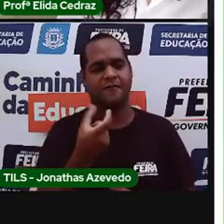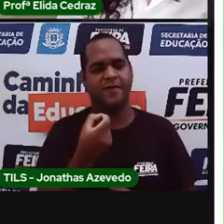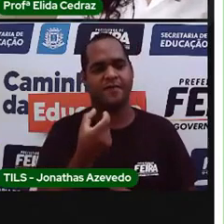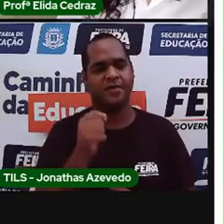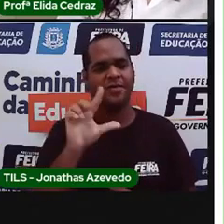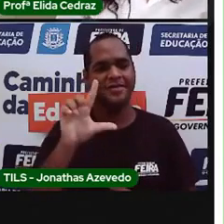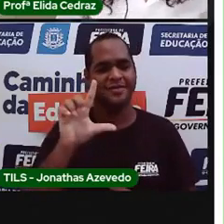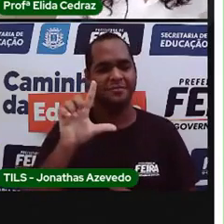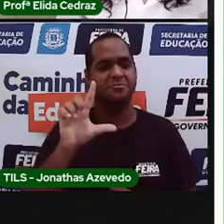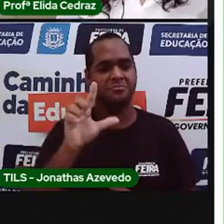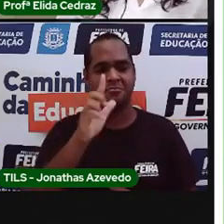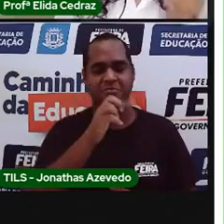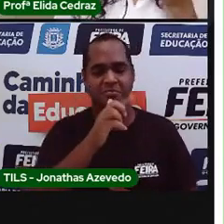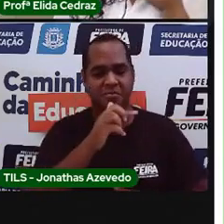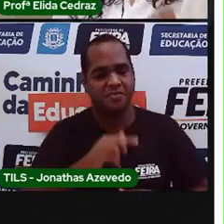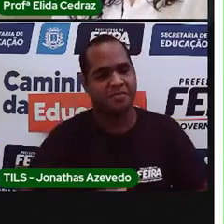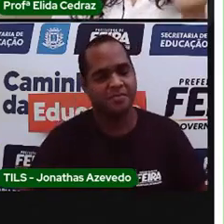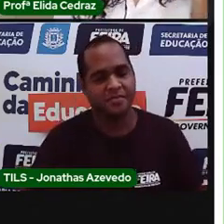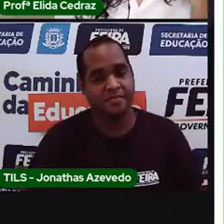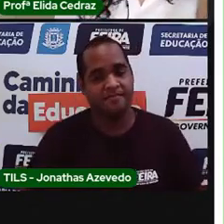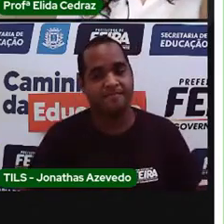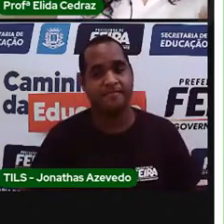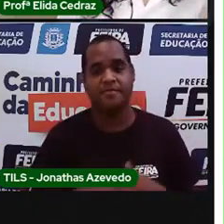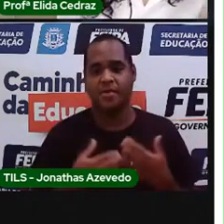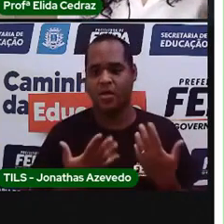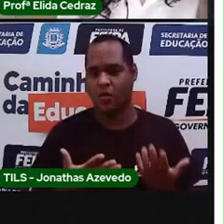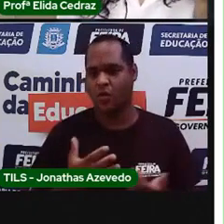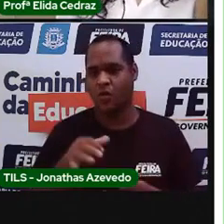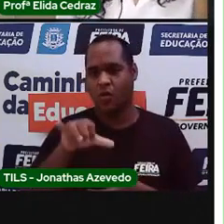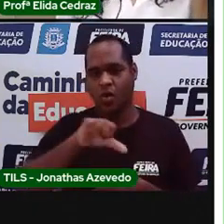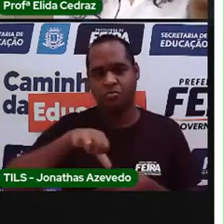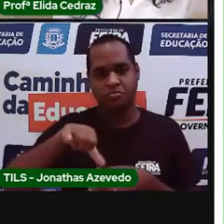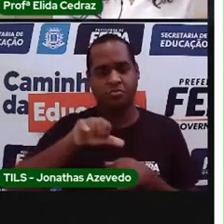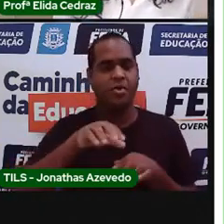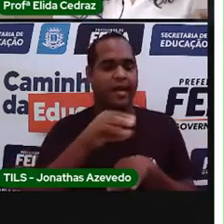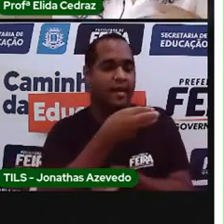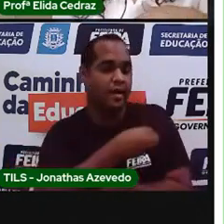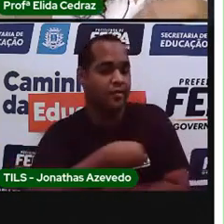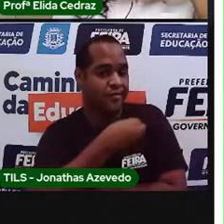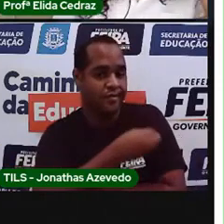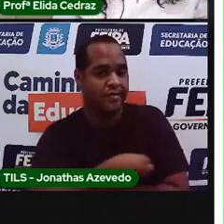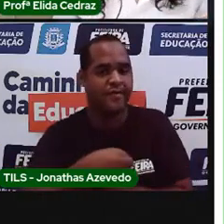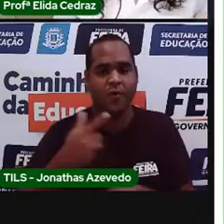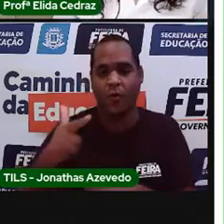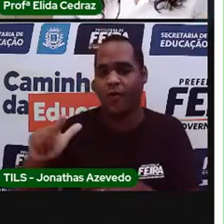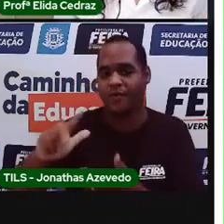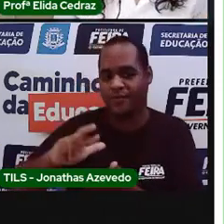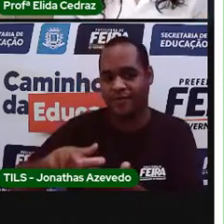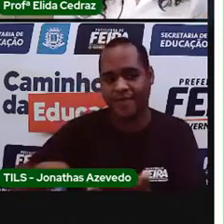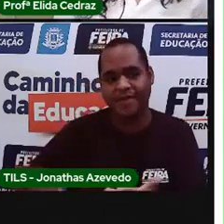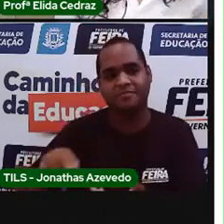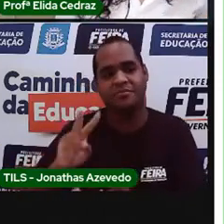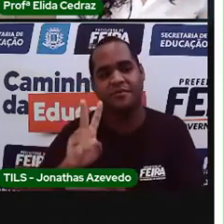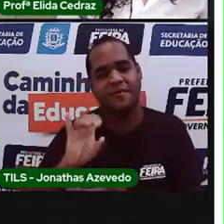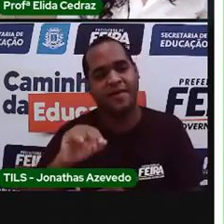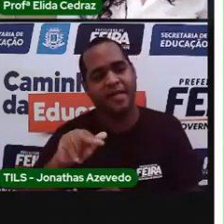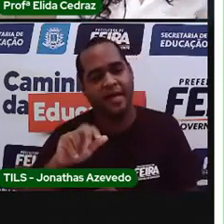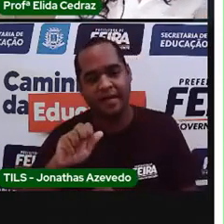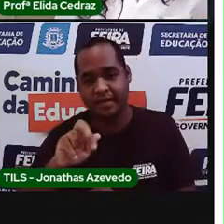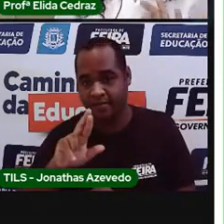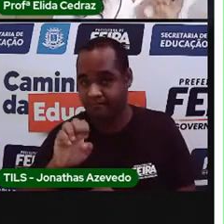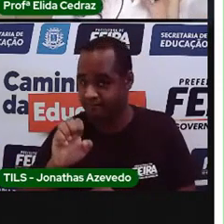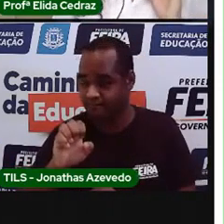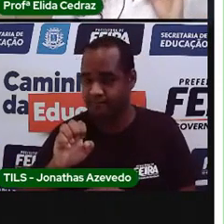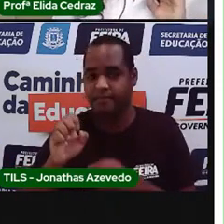20 litros de água. Óleo, álcool, vinagre, entre outras coisas. Eles